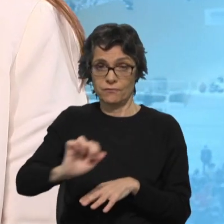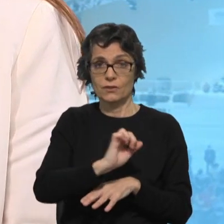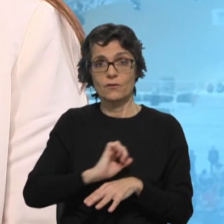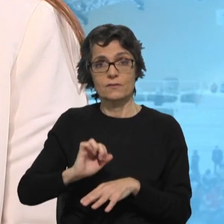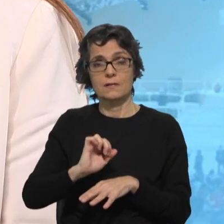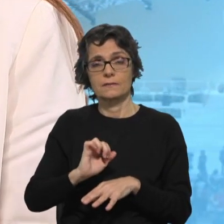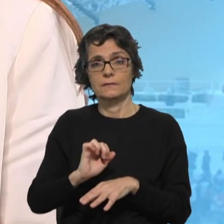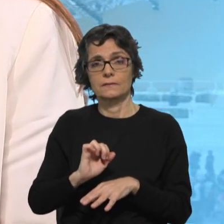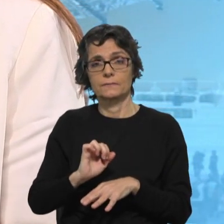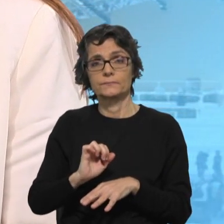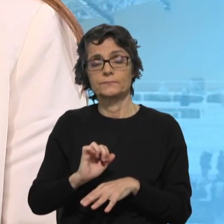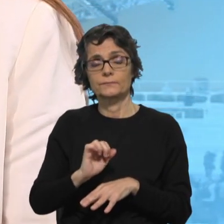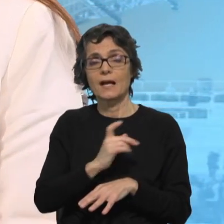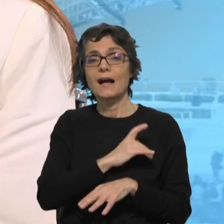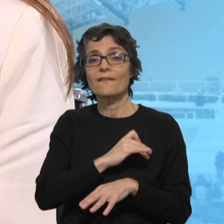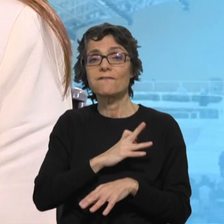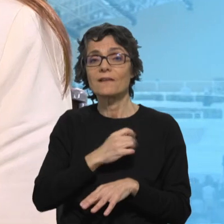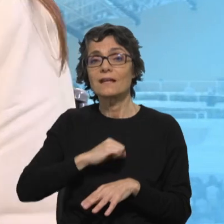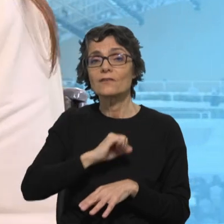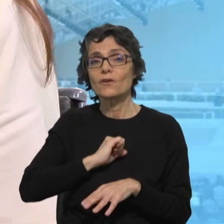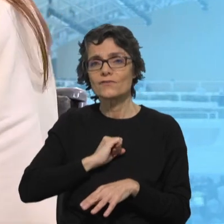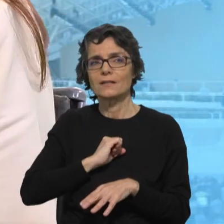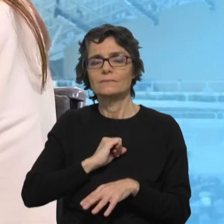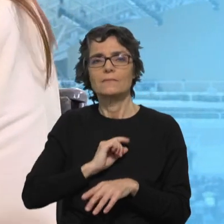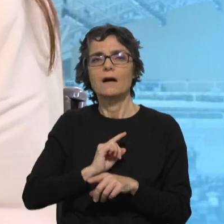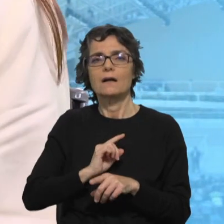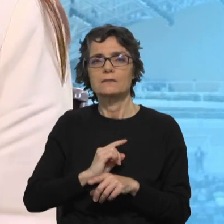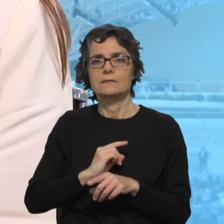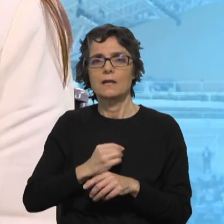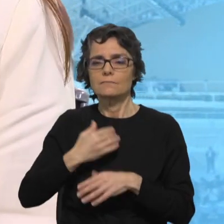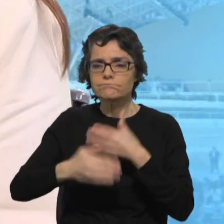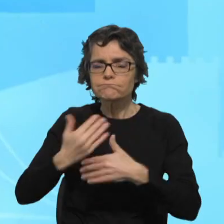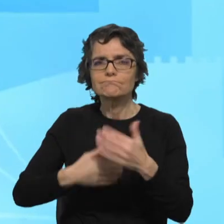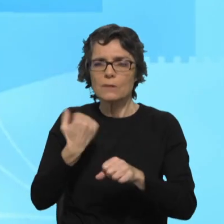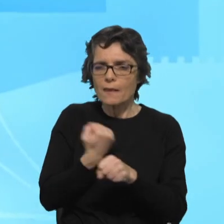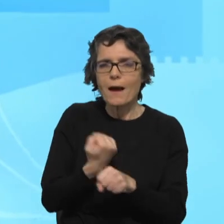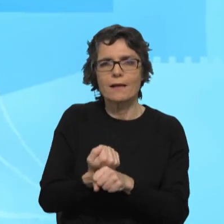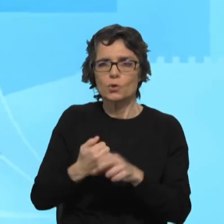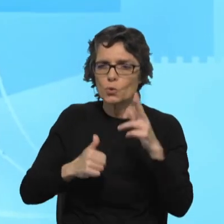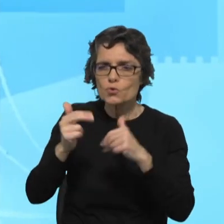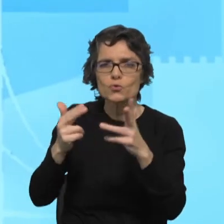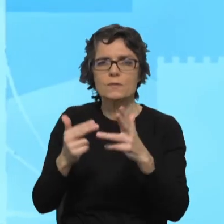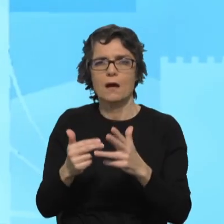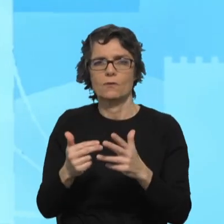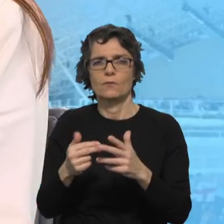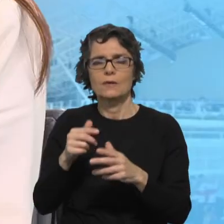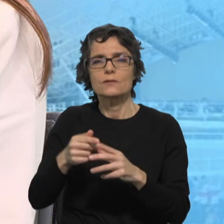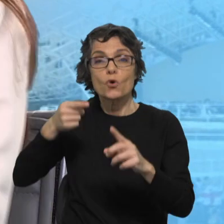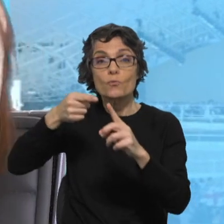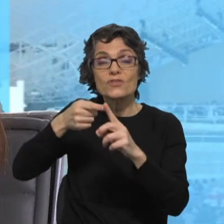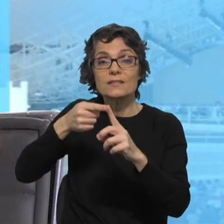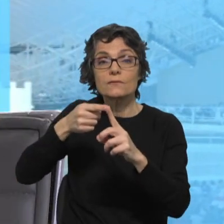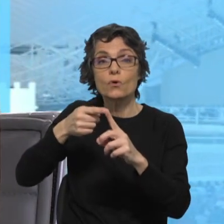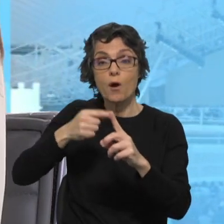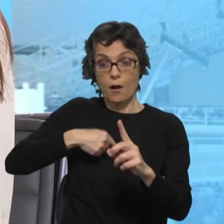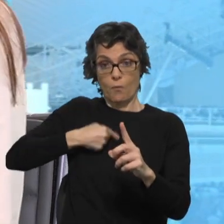é uma fé de ação, de movimento, de obras, de construção do bem que não é o bem para mim e